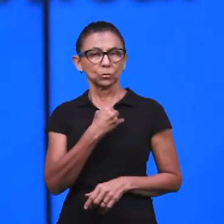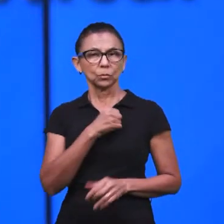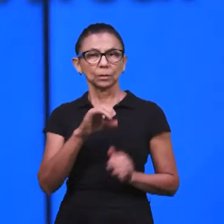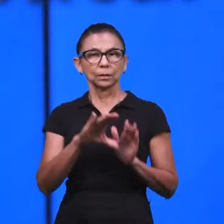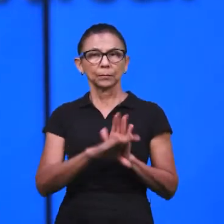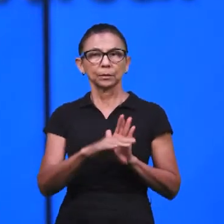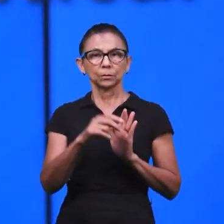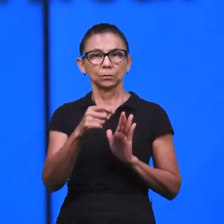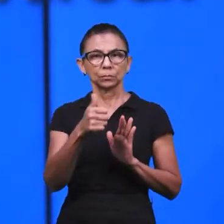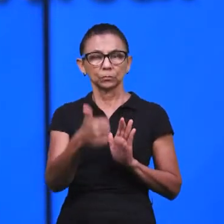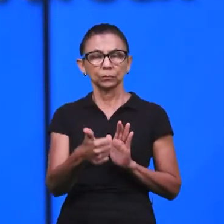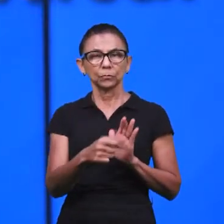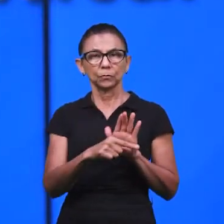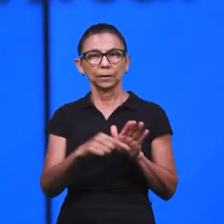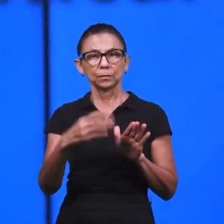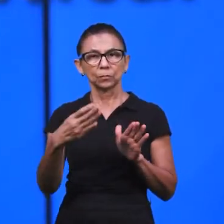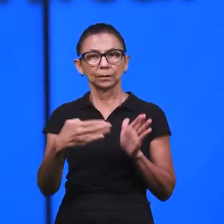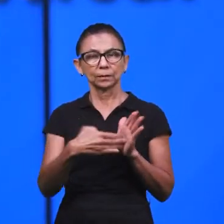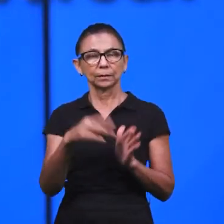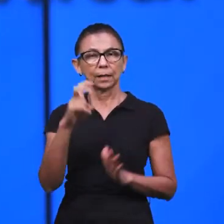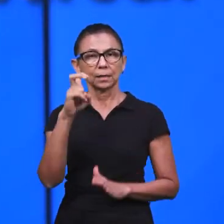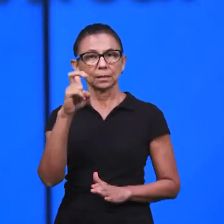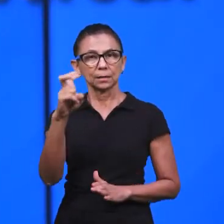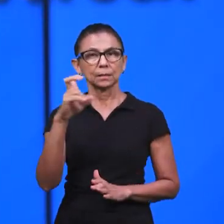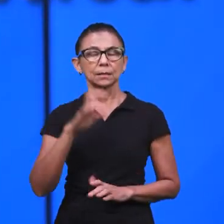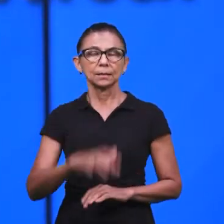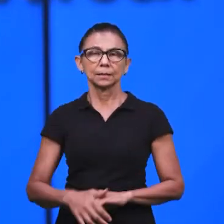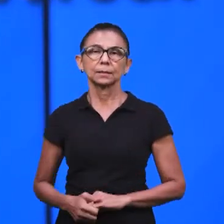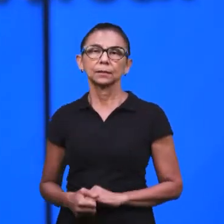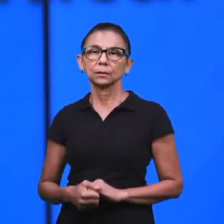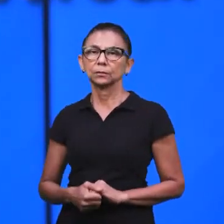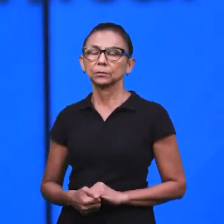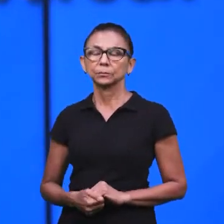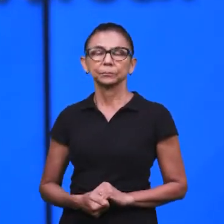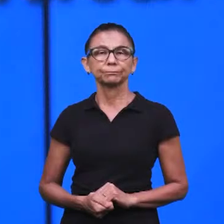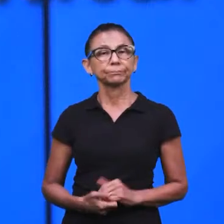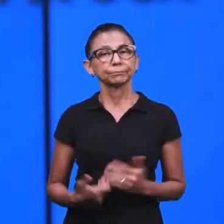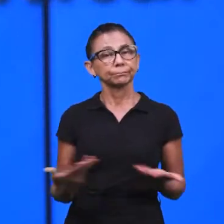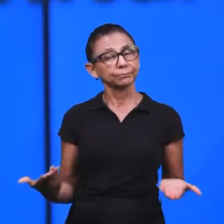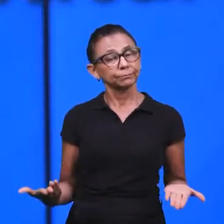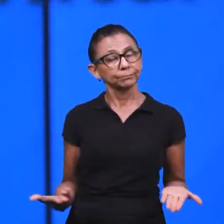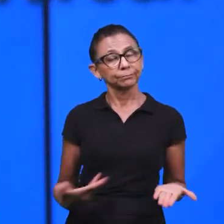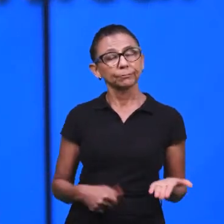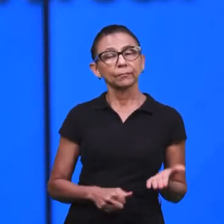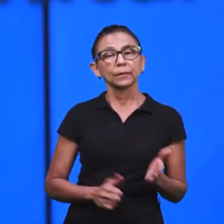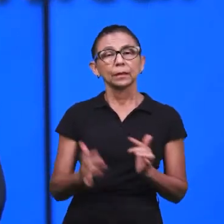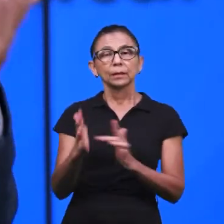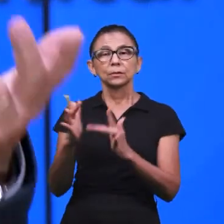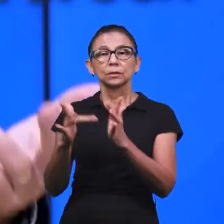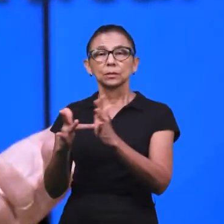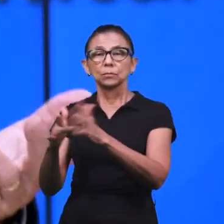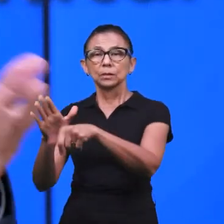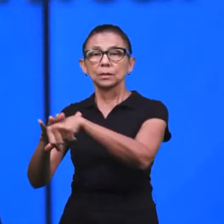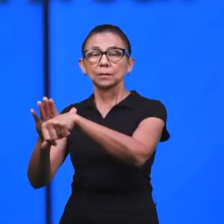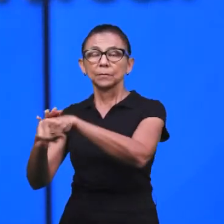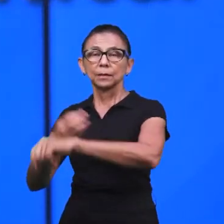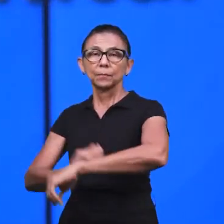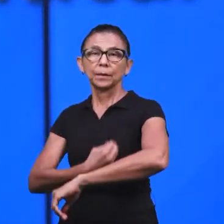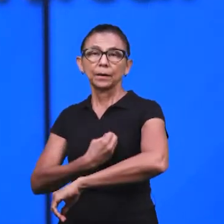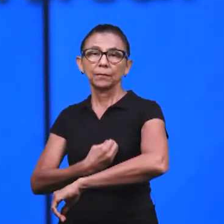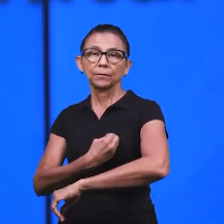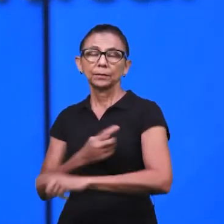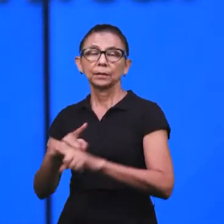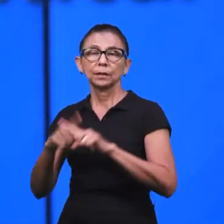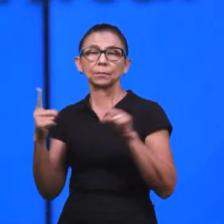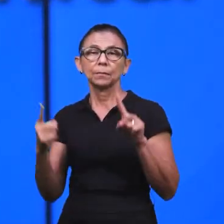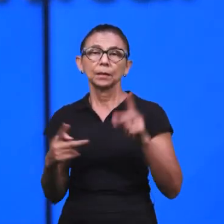capítulo 1, verso 4 e 5. Nele estava a vida, a vida era a luz dos homens, mas os homens preferiram mais as trevas do que a luz.